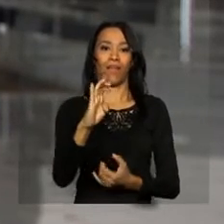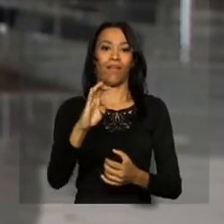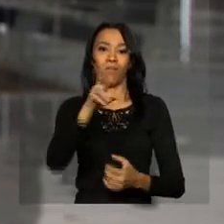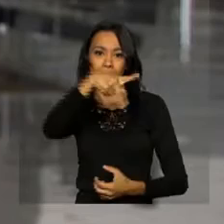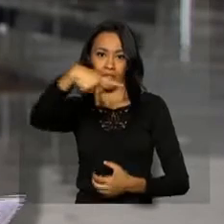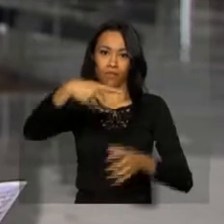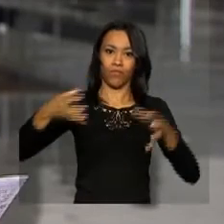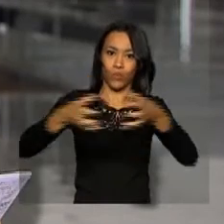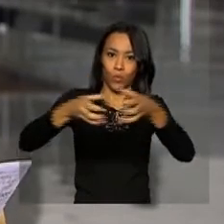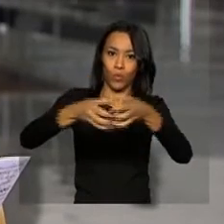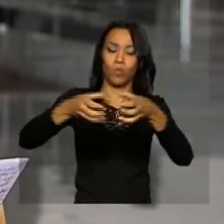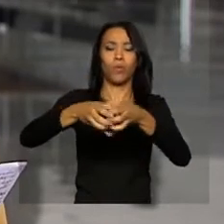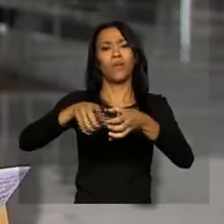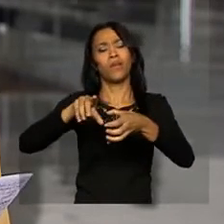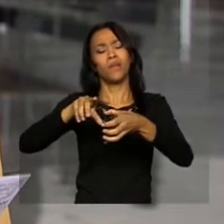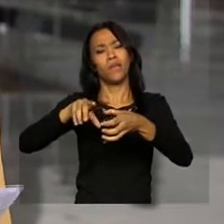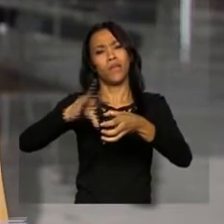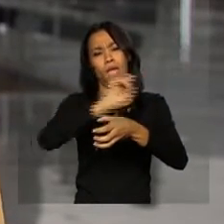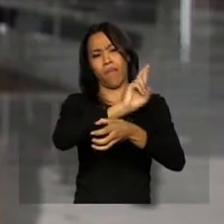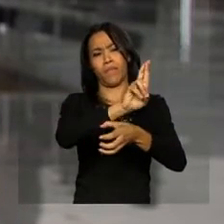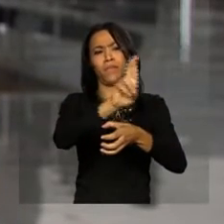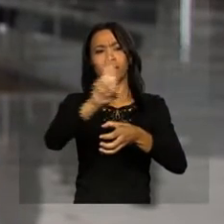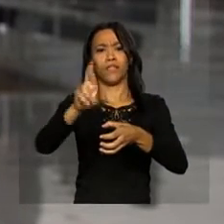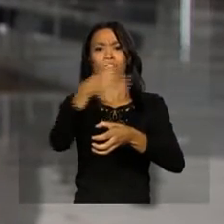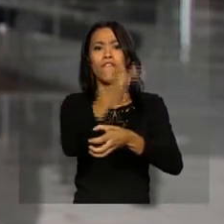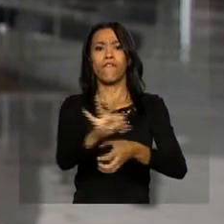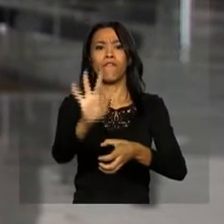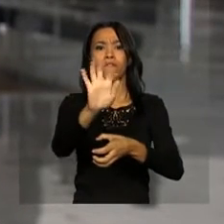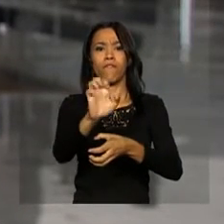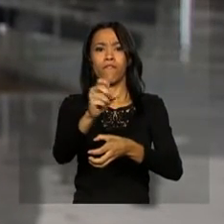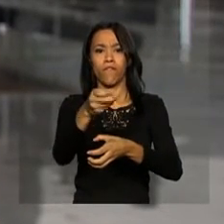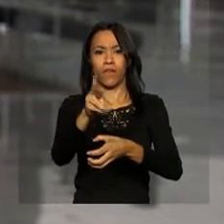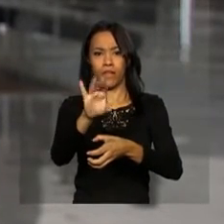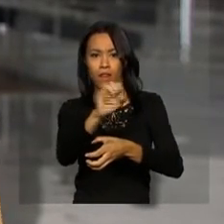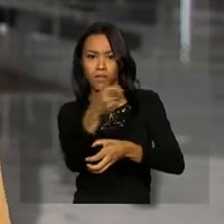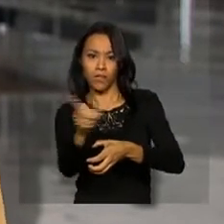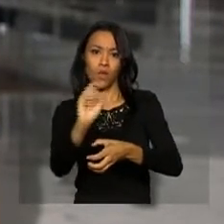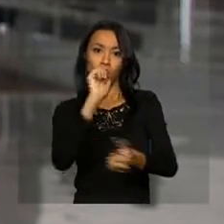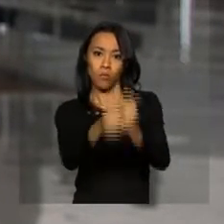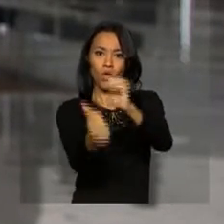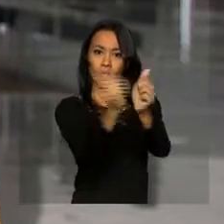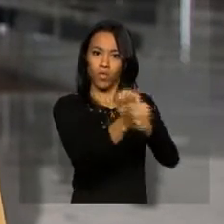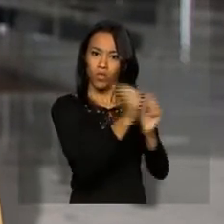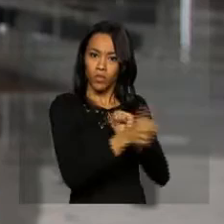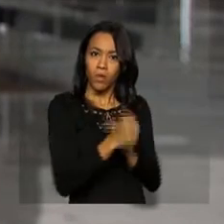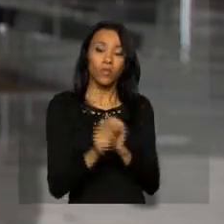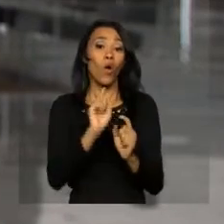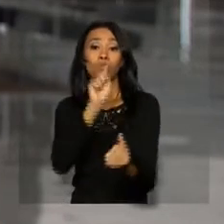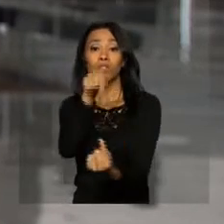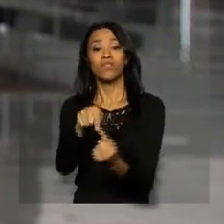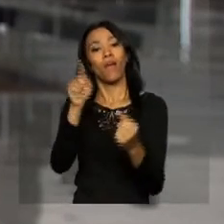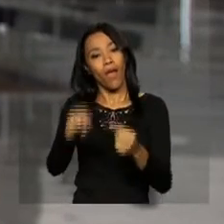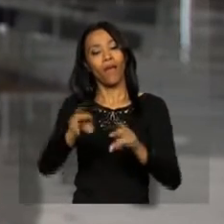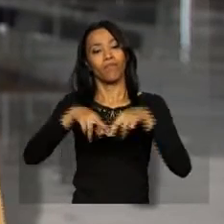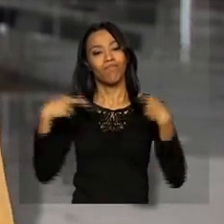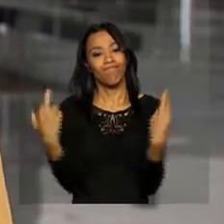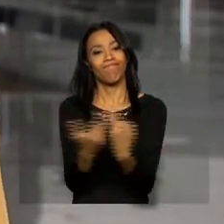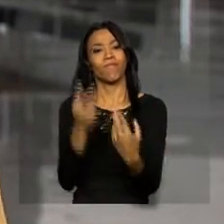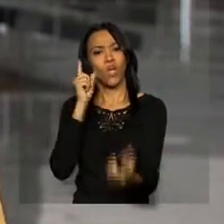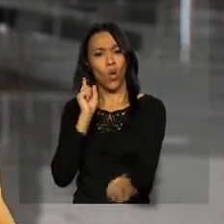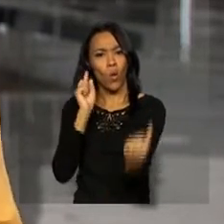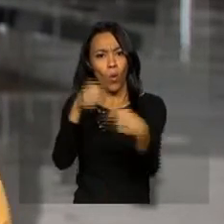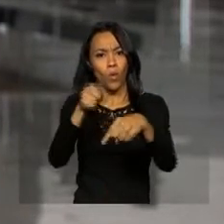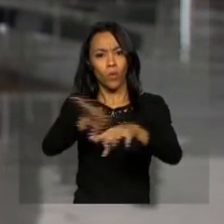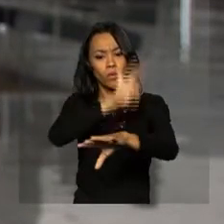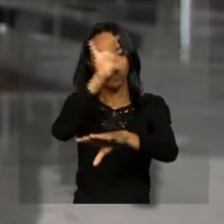representantes de federações esportivas para discutir justamente o combate ao Aedes aegypti e